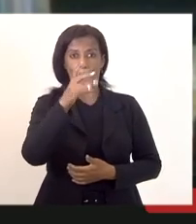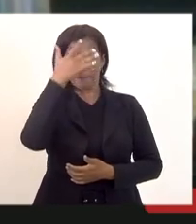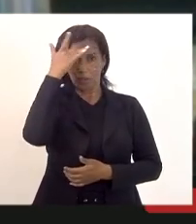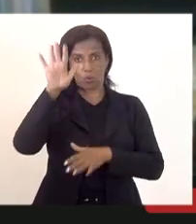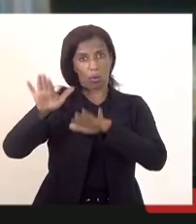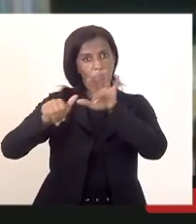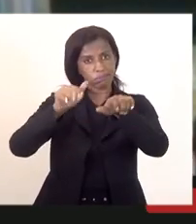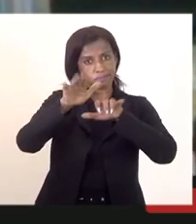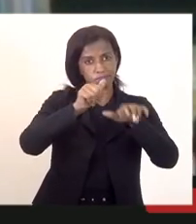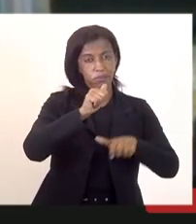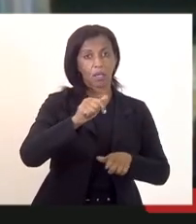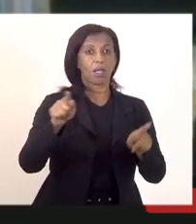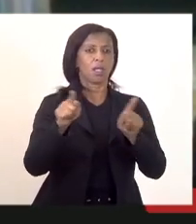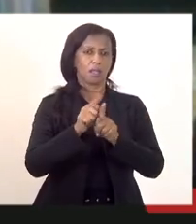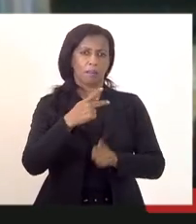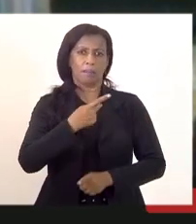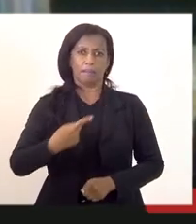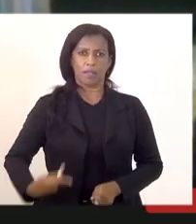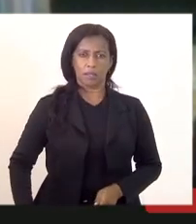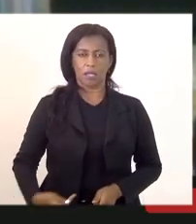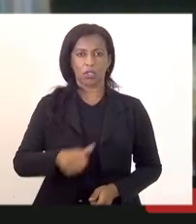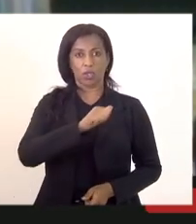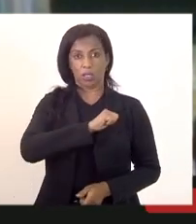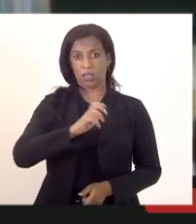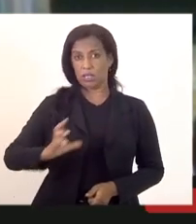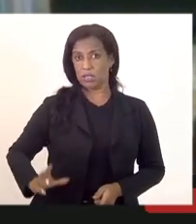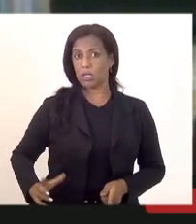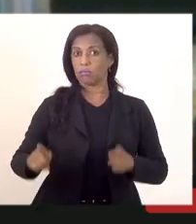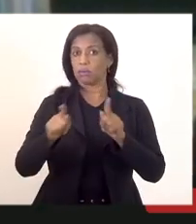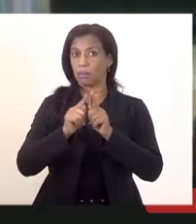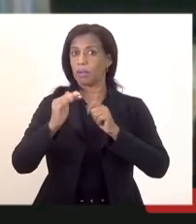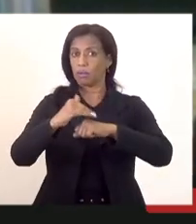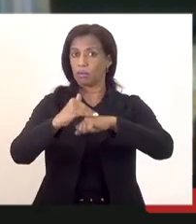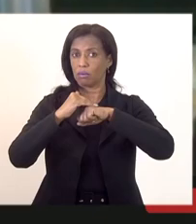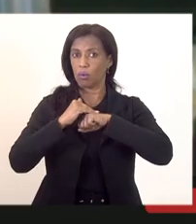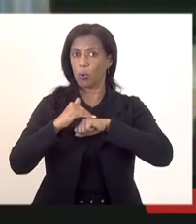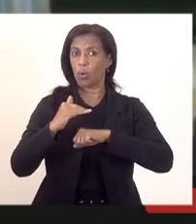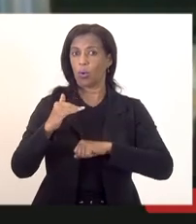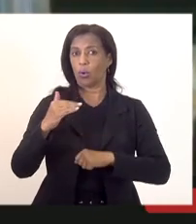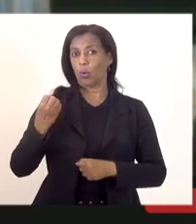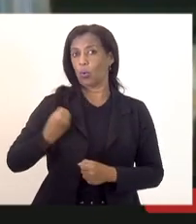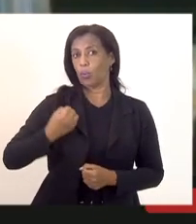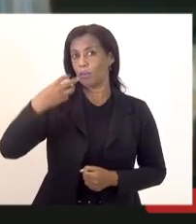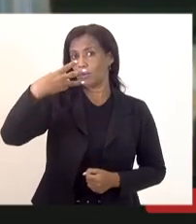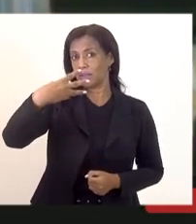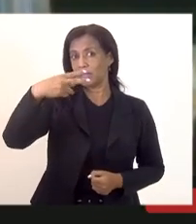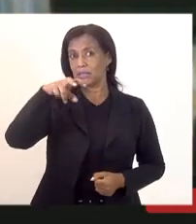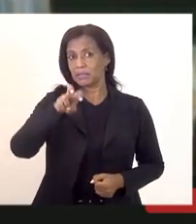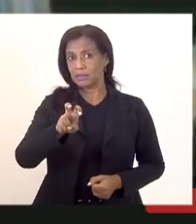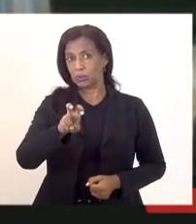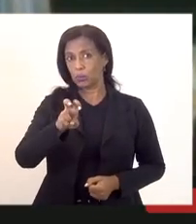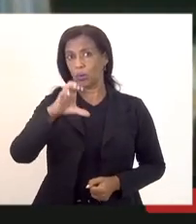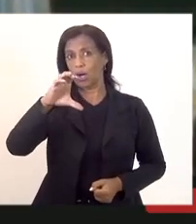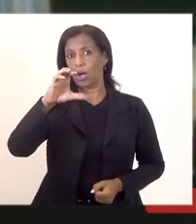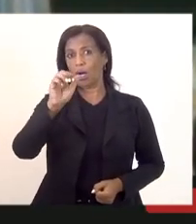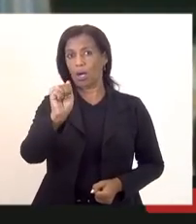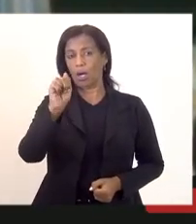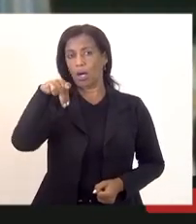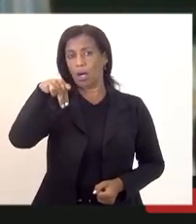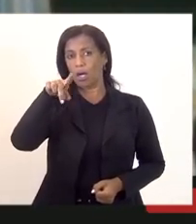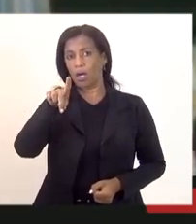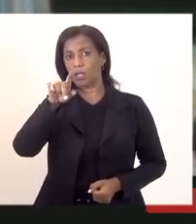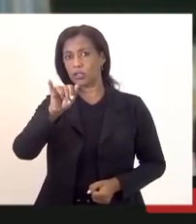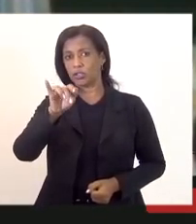o próprio presidente do parlamento deputado André Siliano me falou também no número de 35 candidatos é